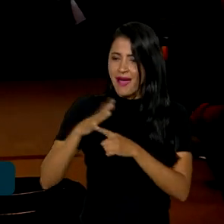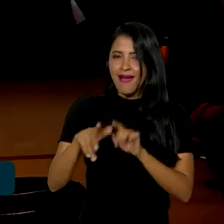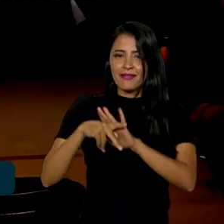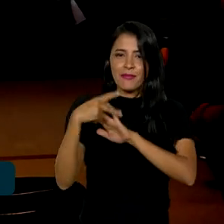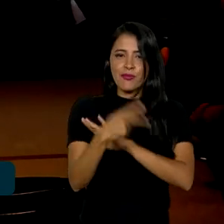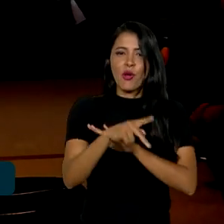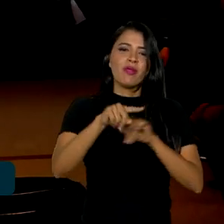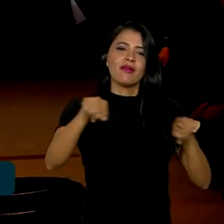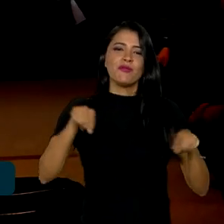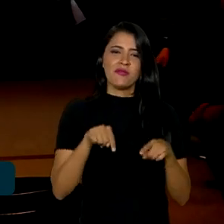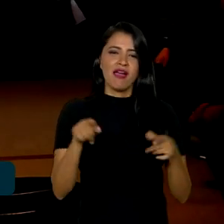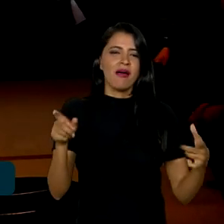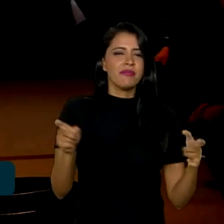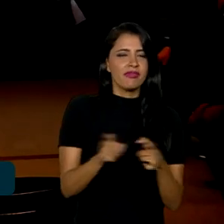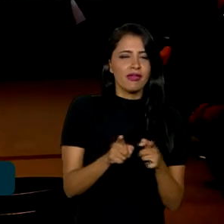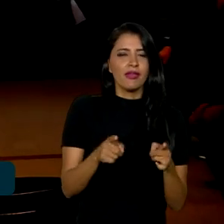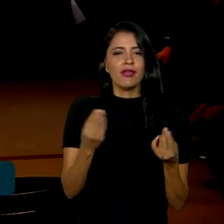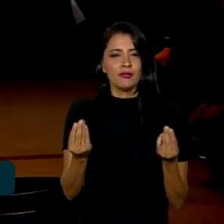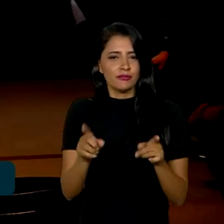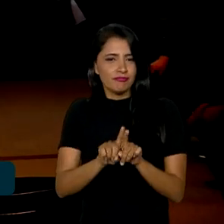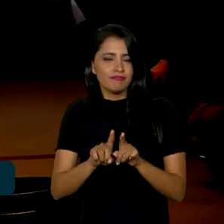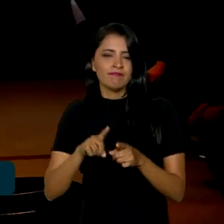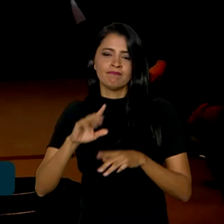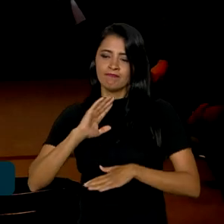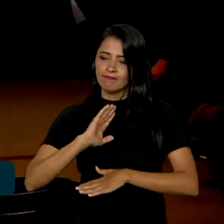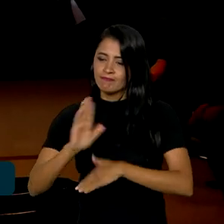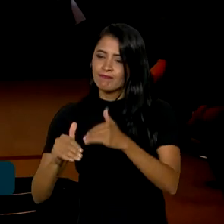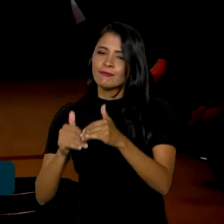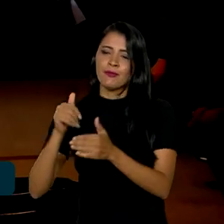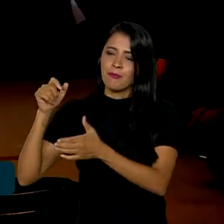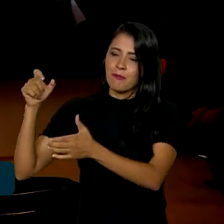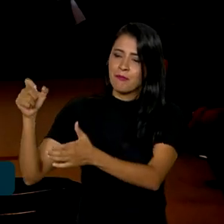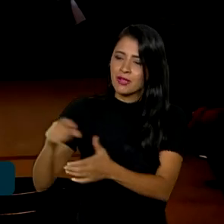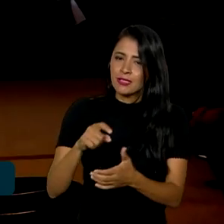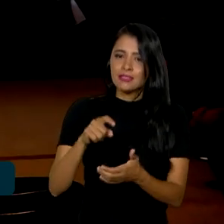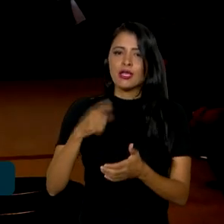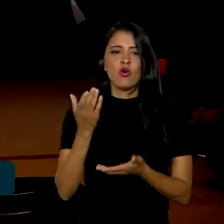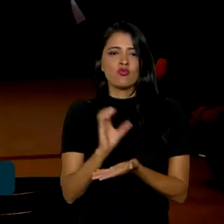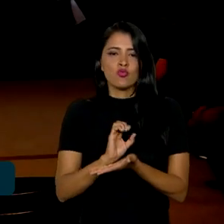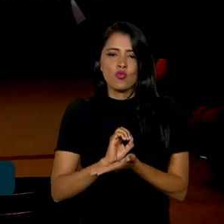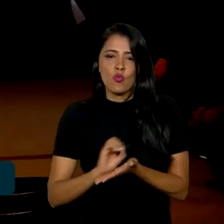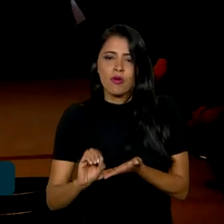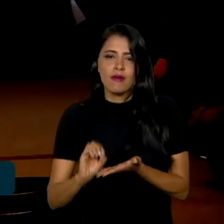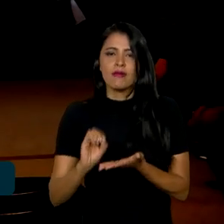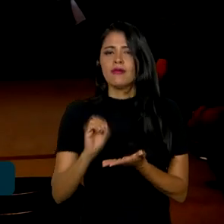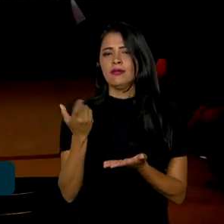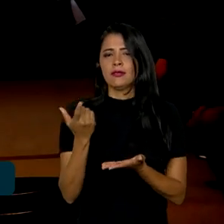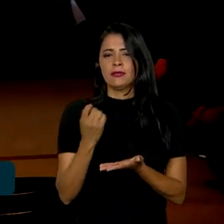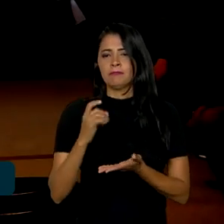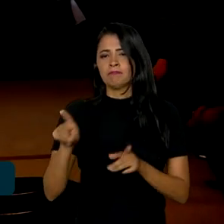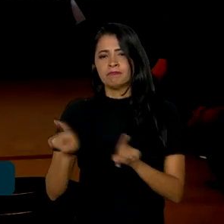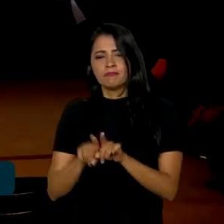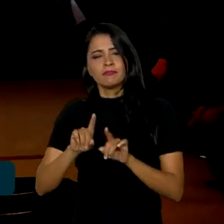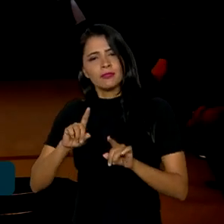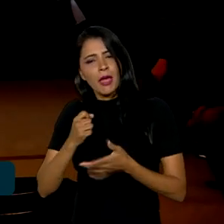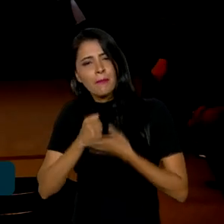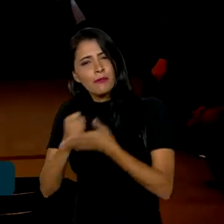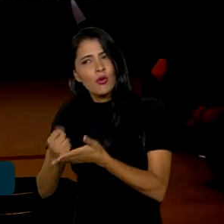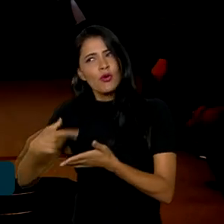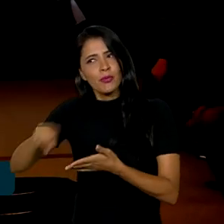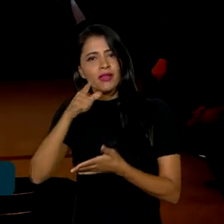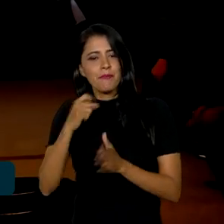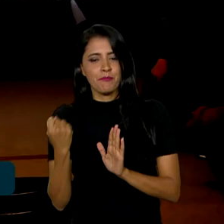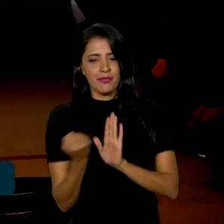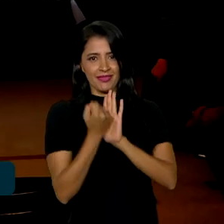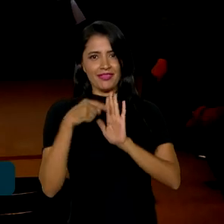propriedades, desenvolvimento de plantações orgânicas, certificação, apoio que os países desenvolvam seus processos de certificação.